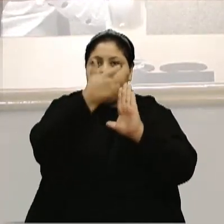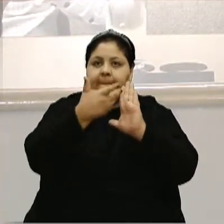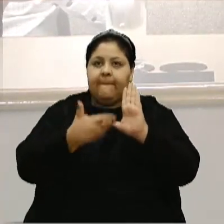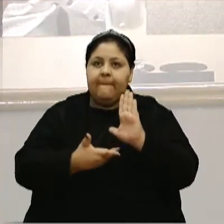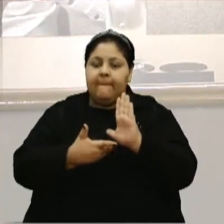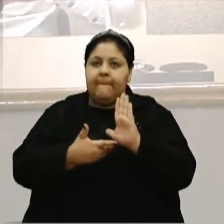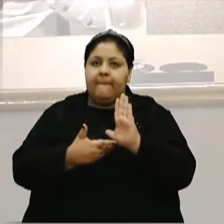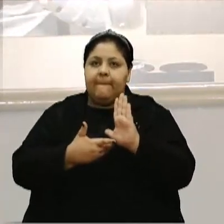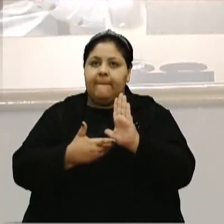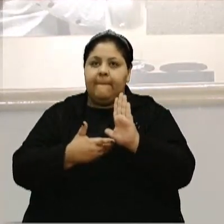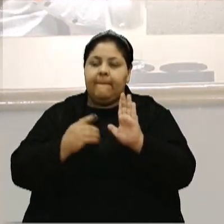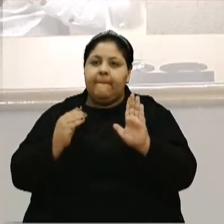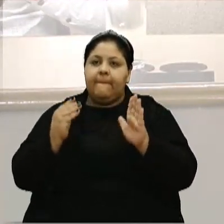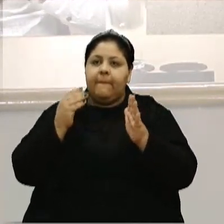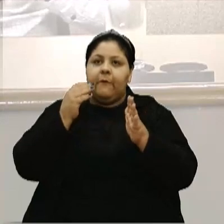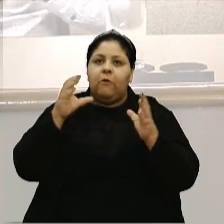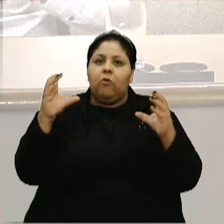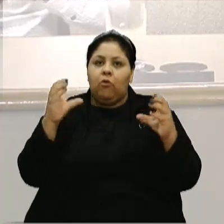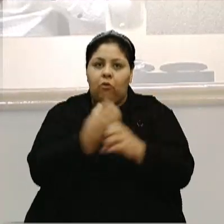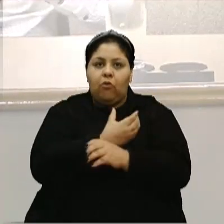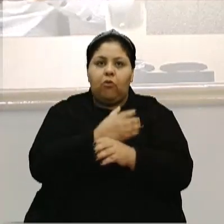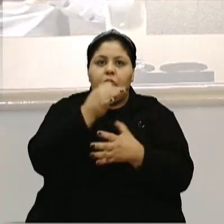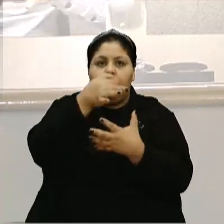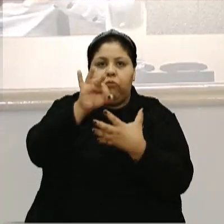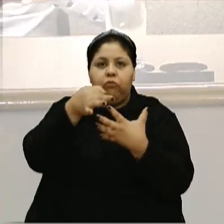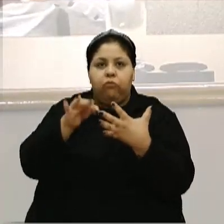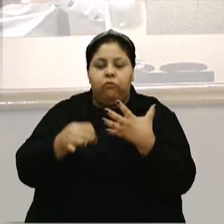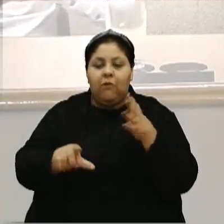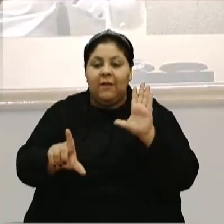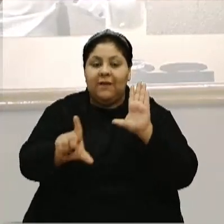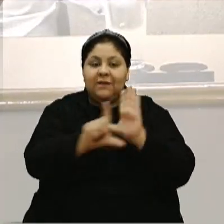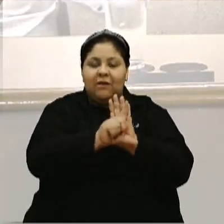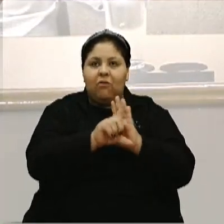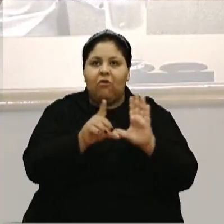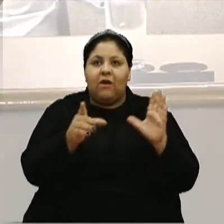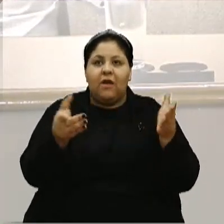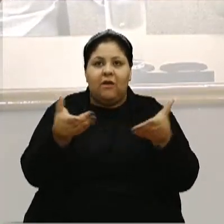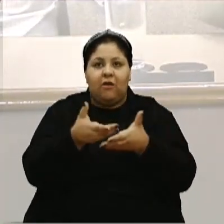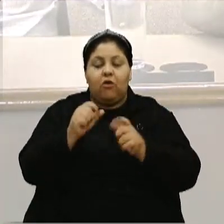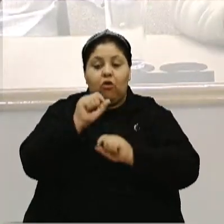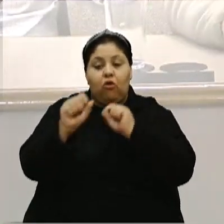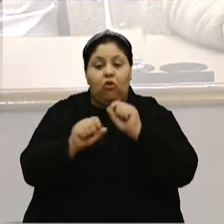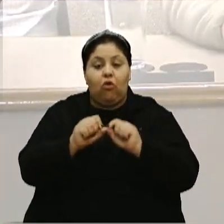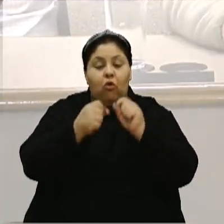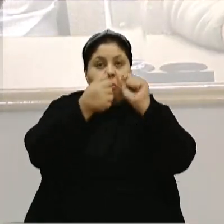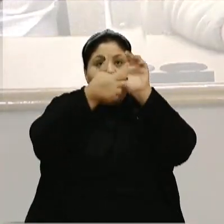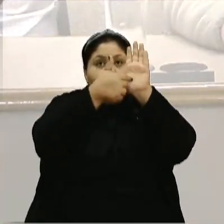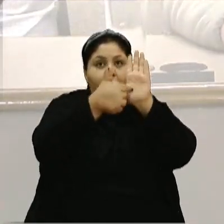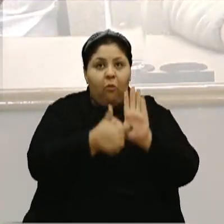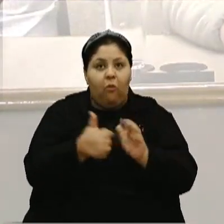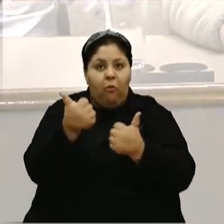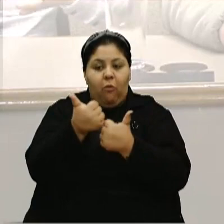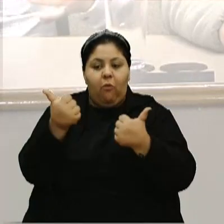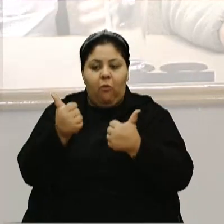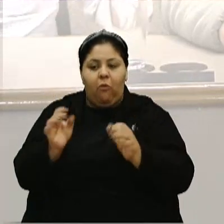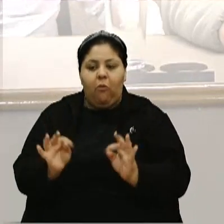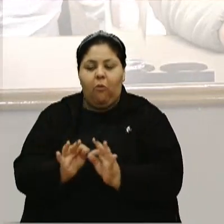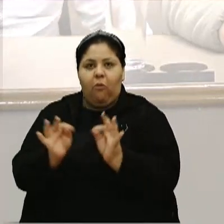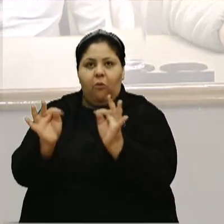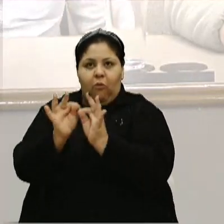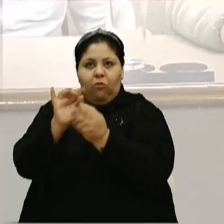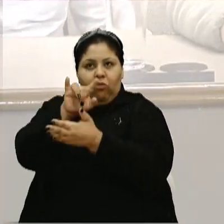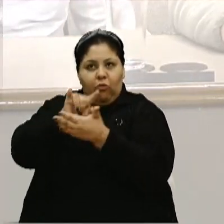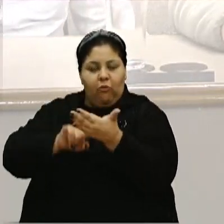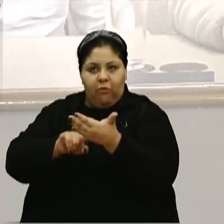viabilidade e preenchimento dos requisitos previstos na agilhação vigente. Conforme destacado pelo assessor técnico no seu